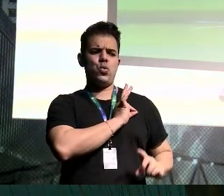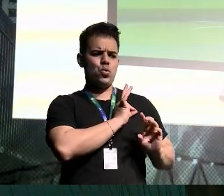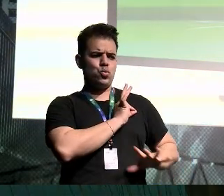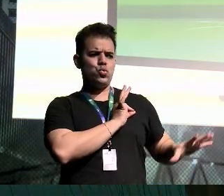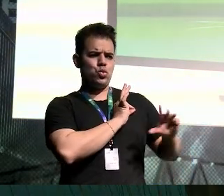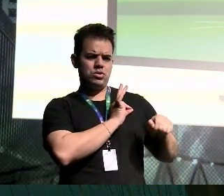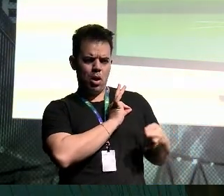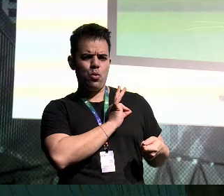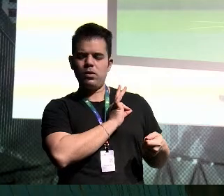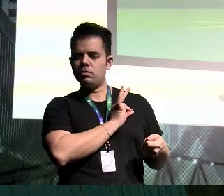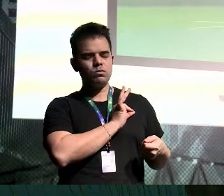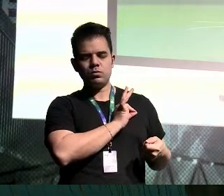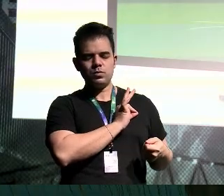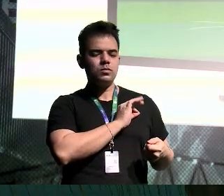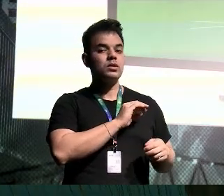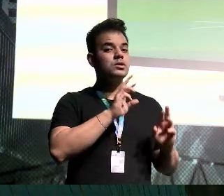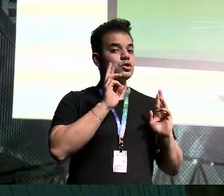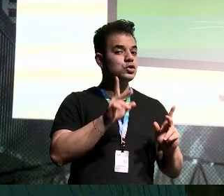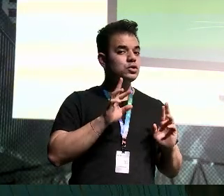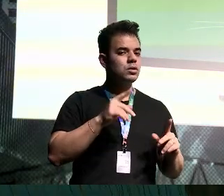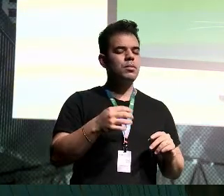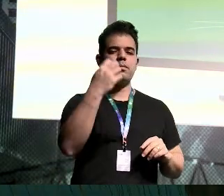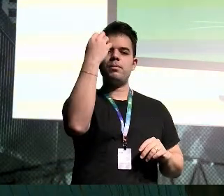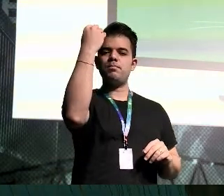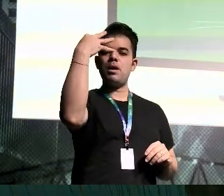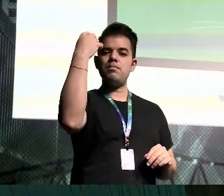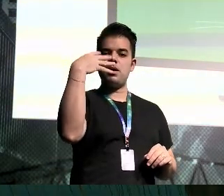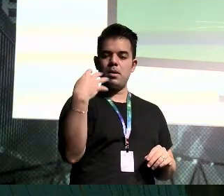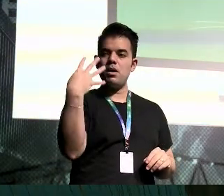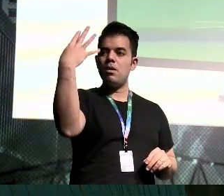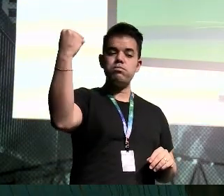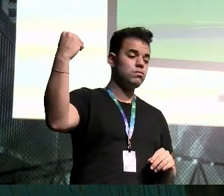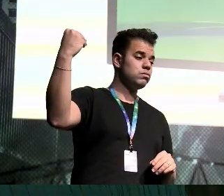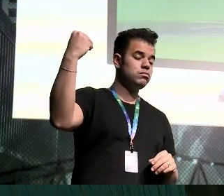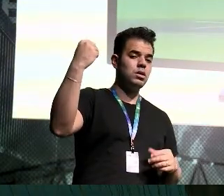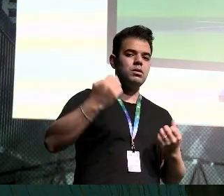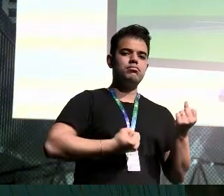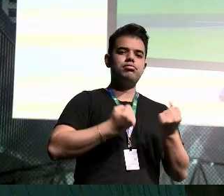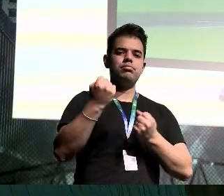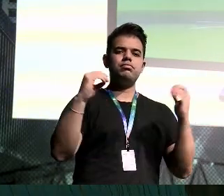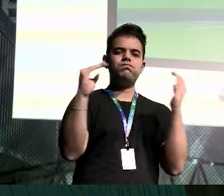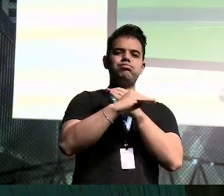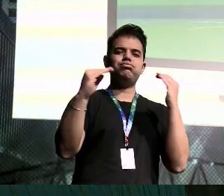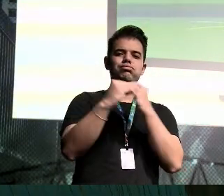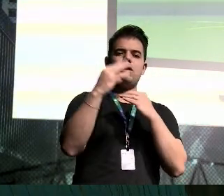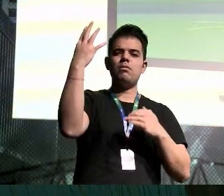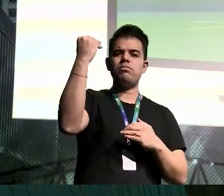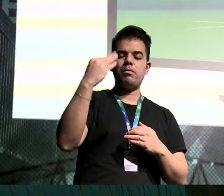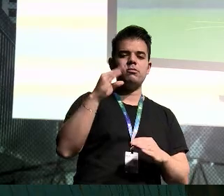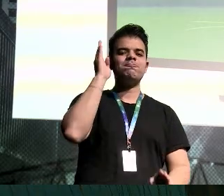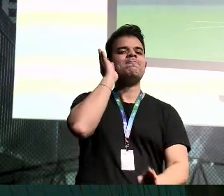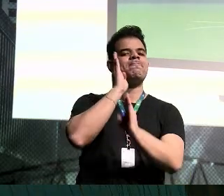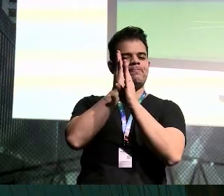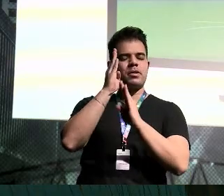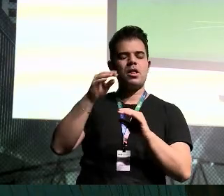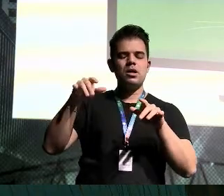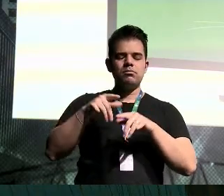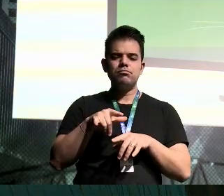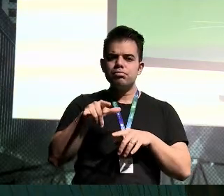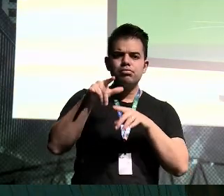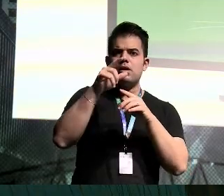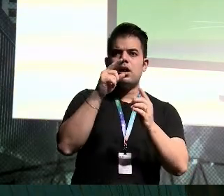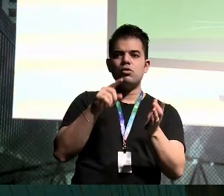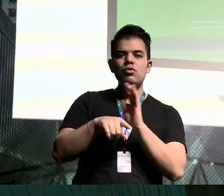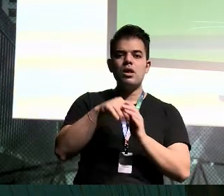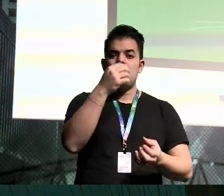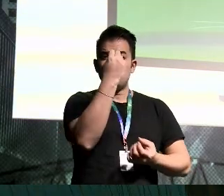segurança pública é um semáforo que está desligado e eu preciso identificar que ele está desligado e o drone pode me ajudar nisso, é